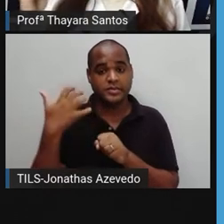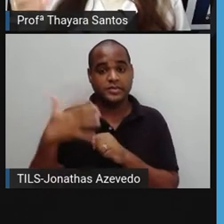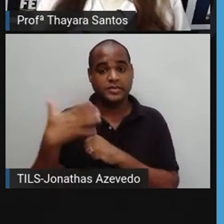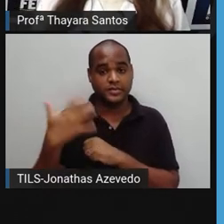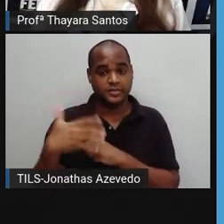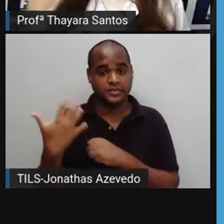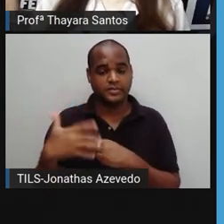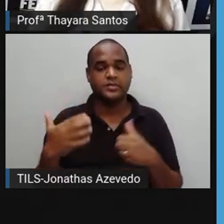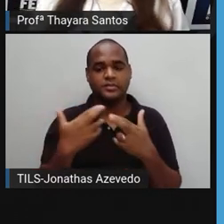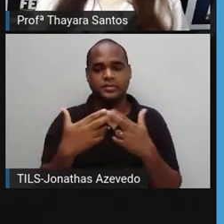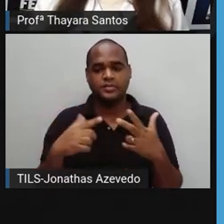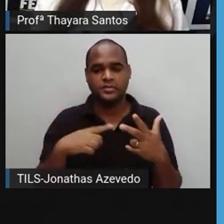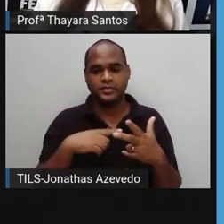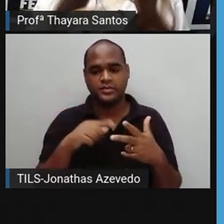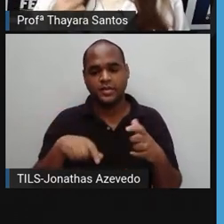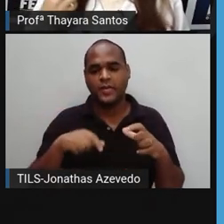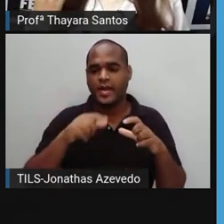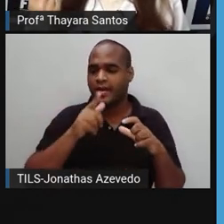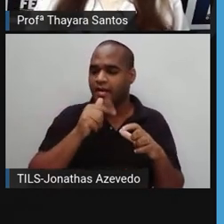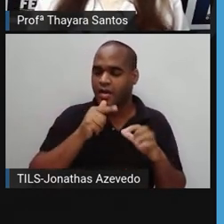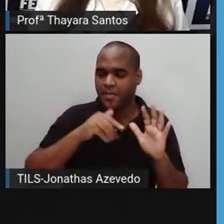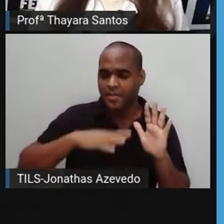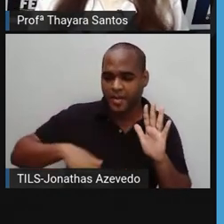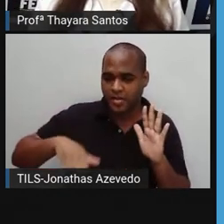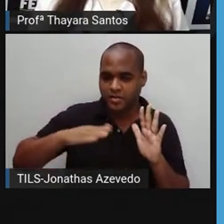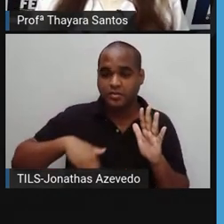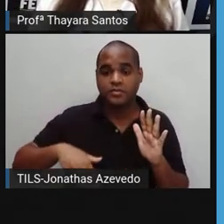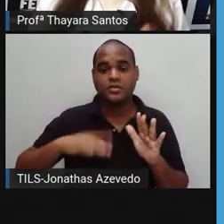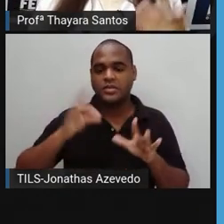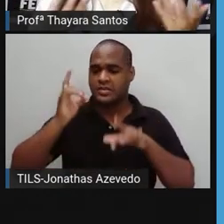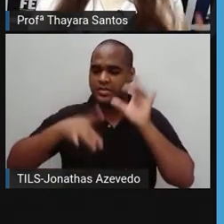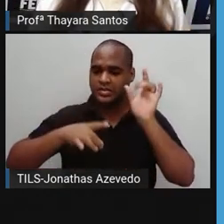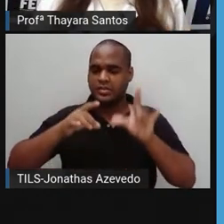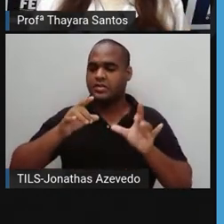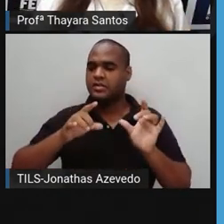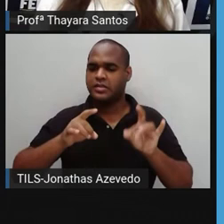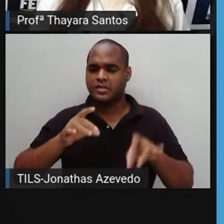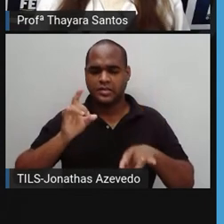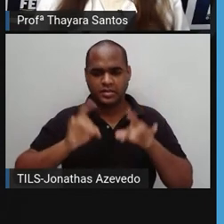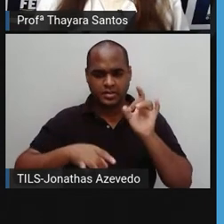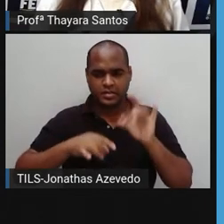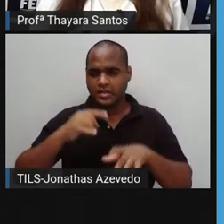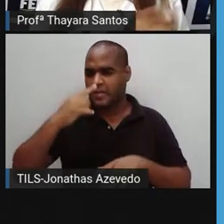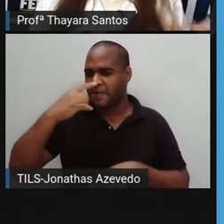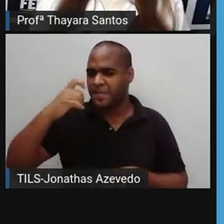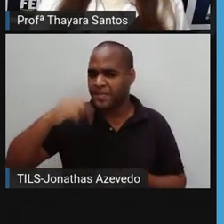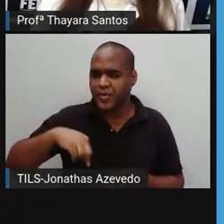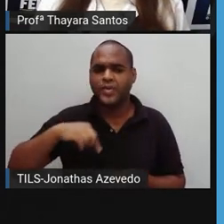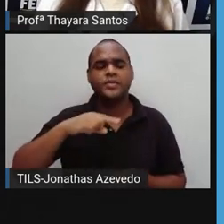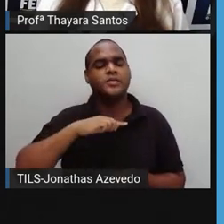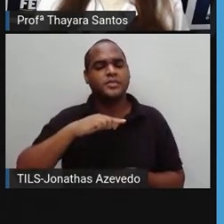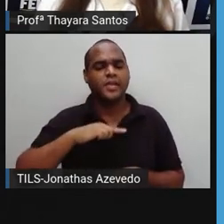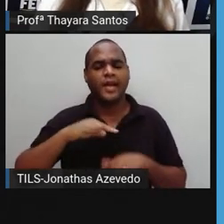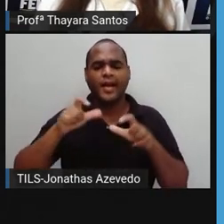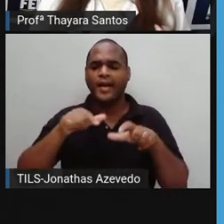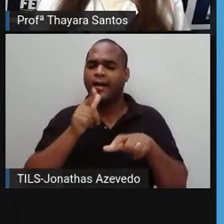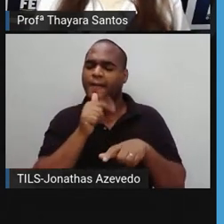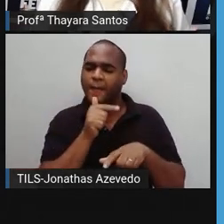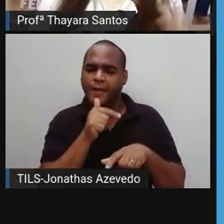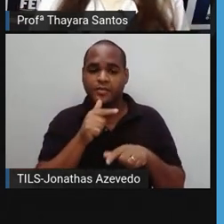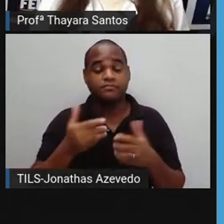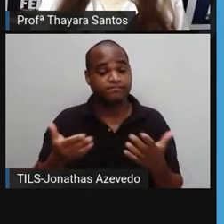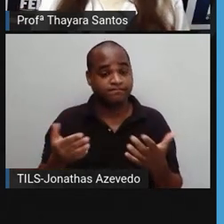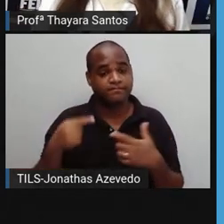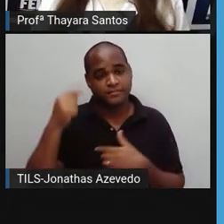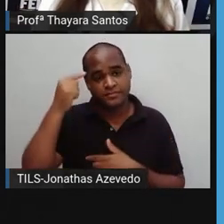pode parar lá no mar e acabar prejudicando os animais marinhos, poluindo aquele ambiente, poluindo aquela água, a gente